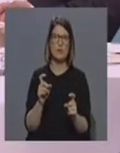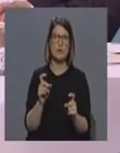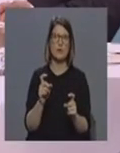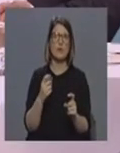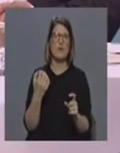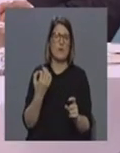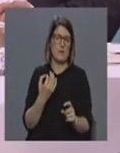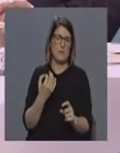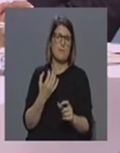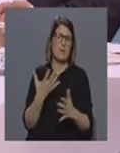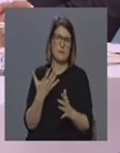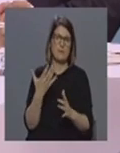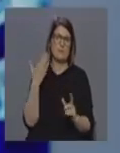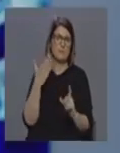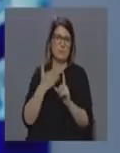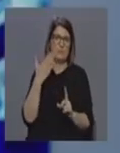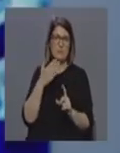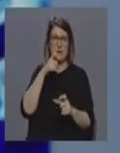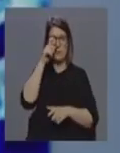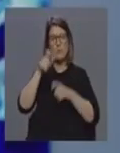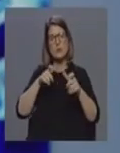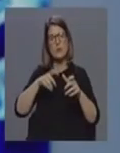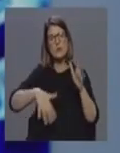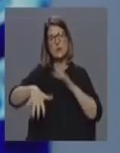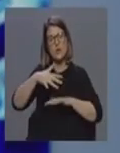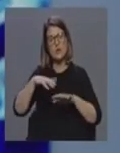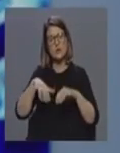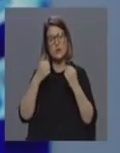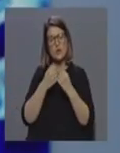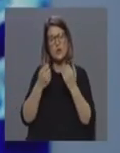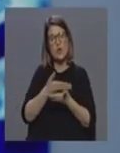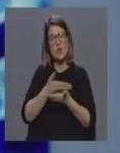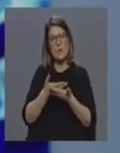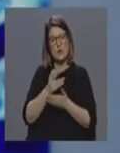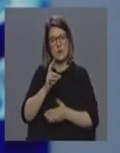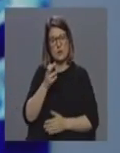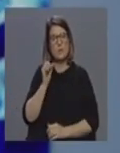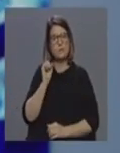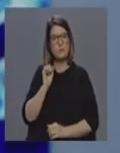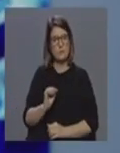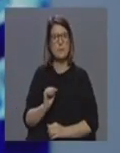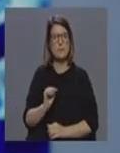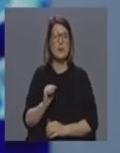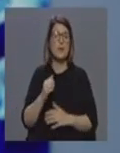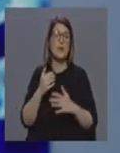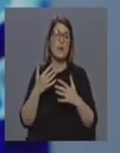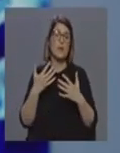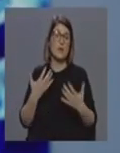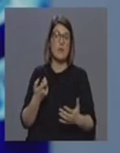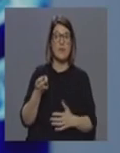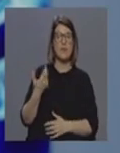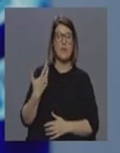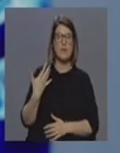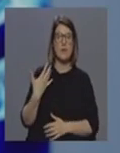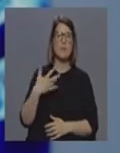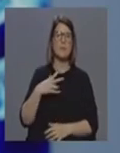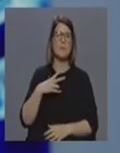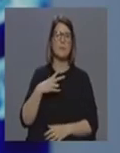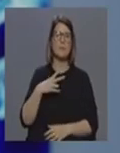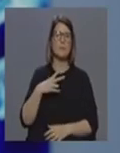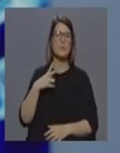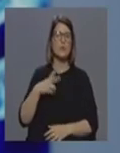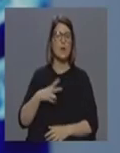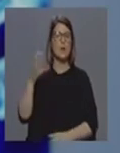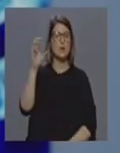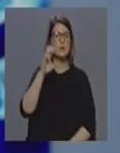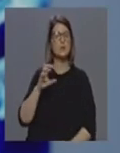incidência, entretanto, na população e a nível socioeconómico na região, e que agora só recentemente também é que Portugal Continental